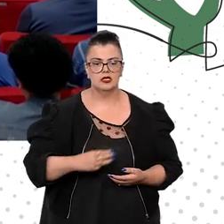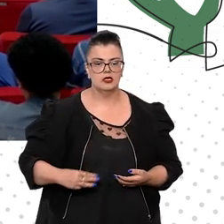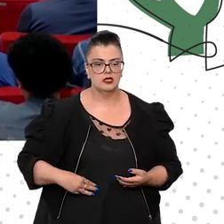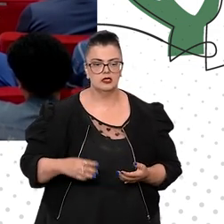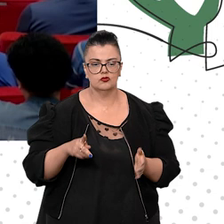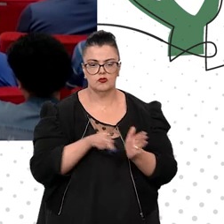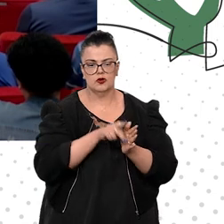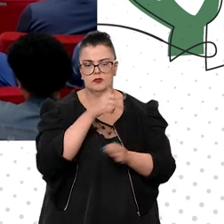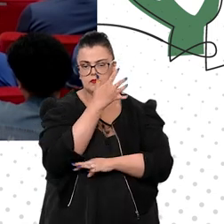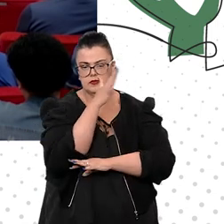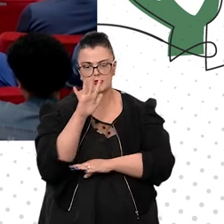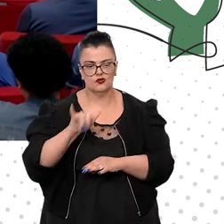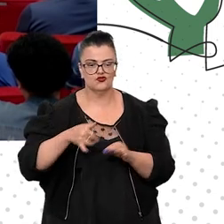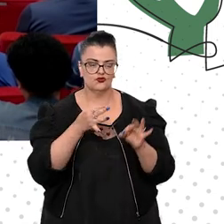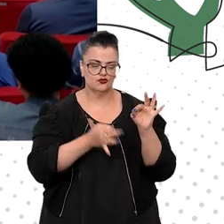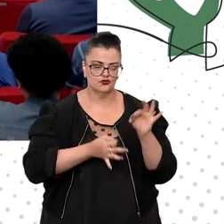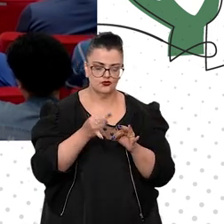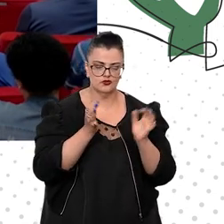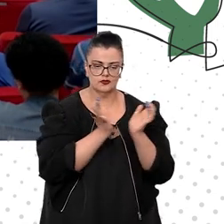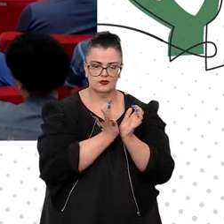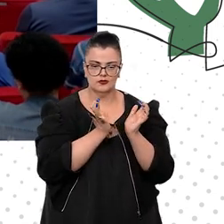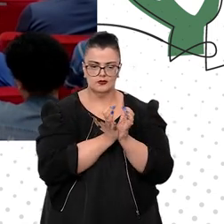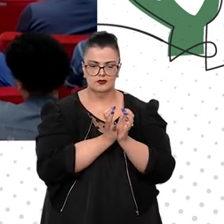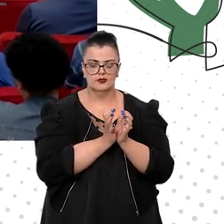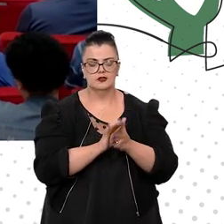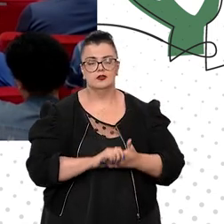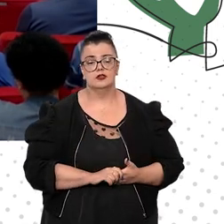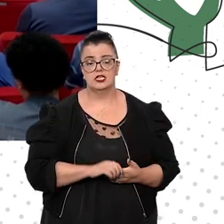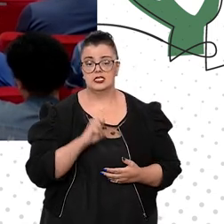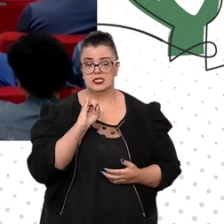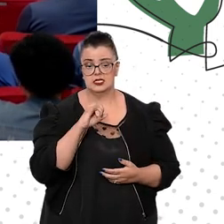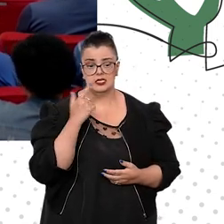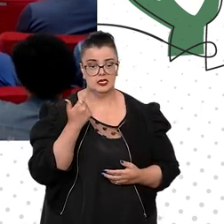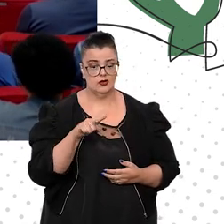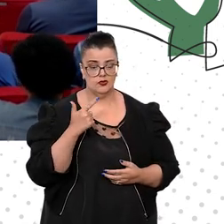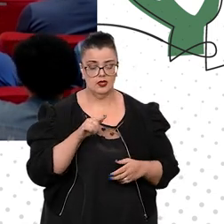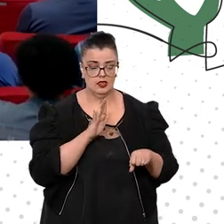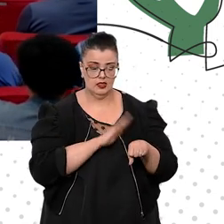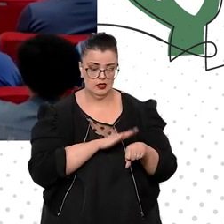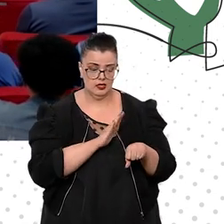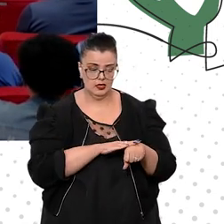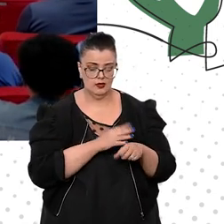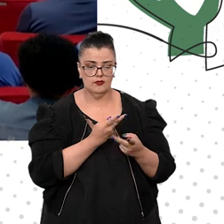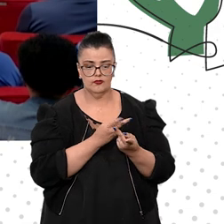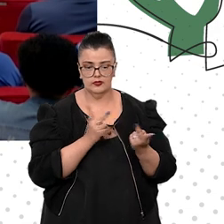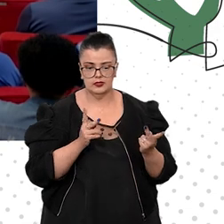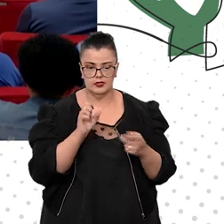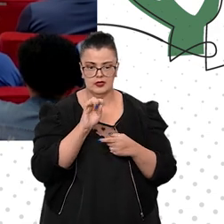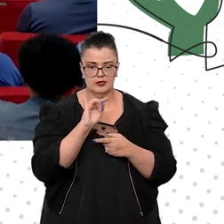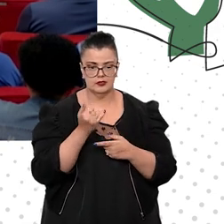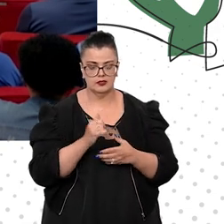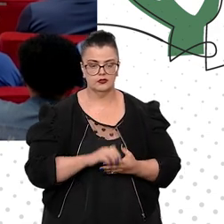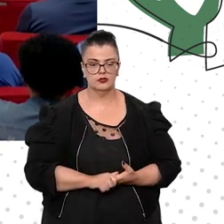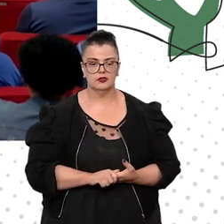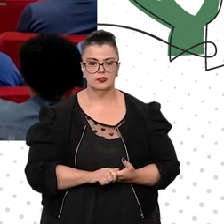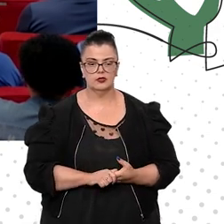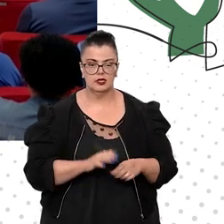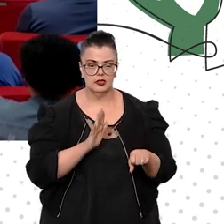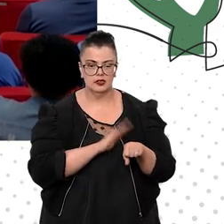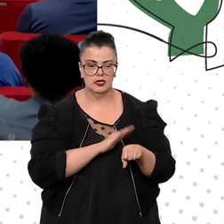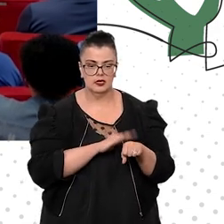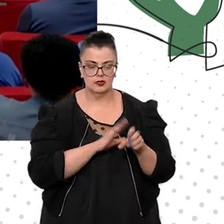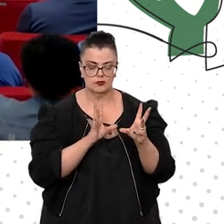da justiça, parlamentares estrangeiros, se não tem tempo para visitar o STJ, se o tempo é